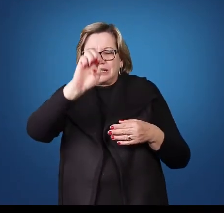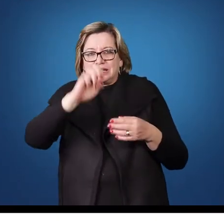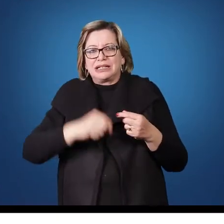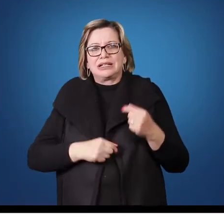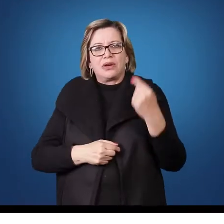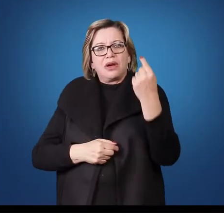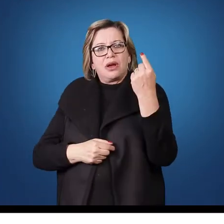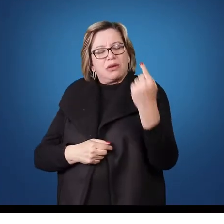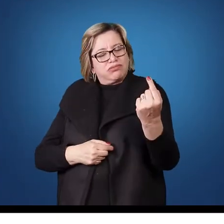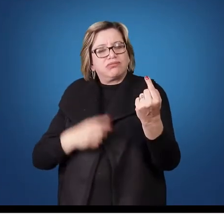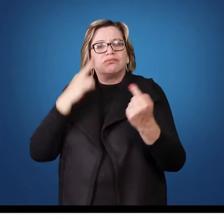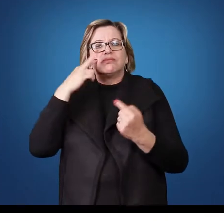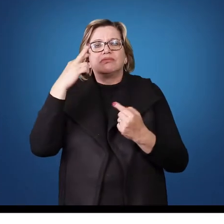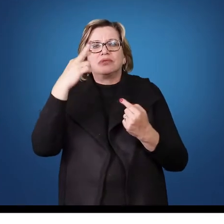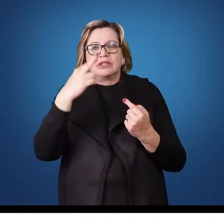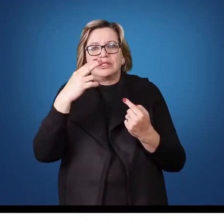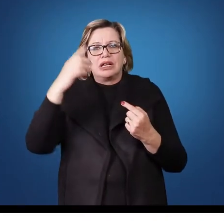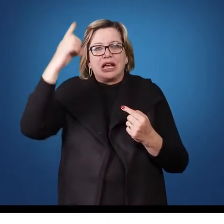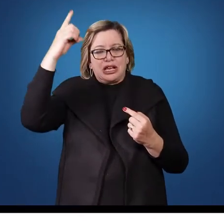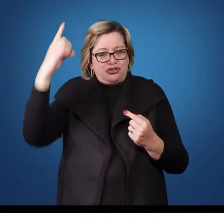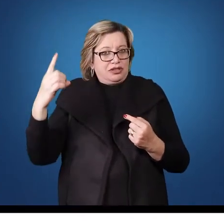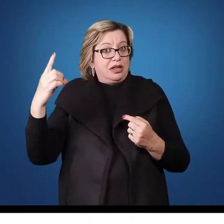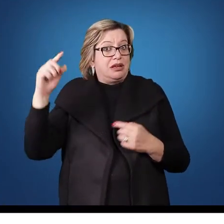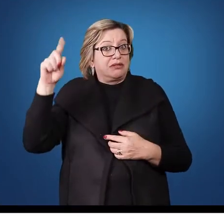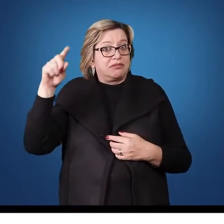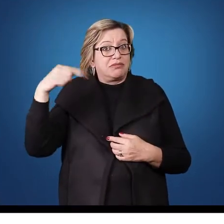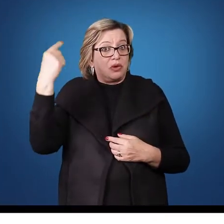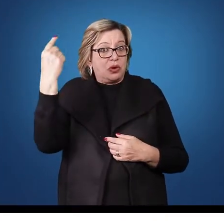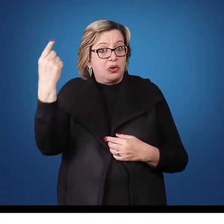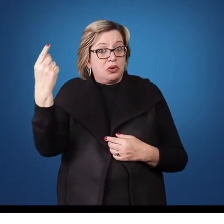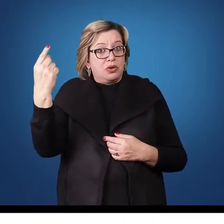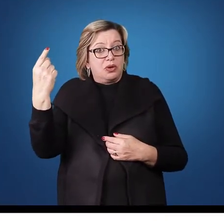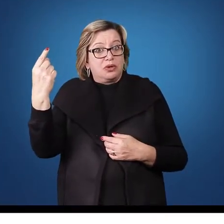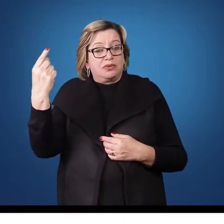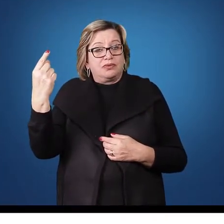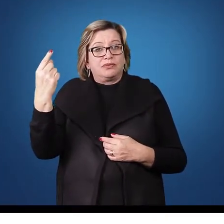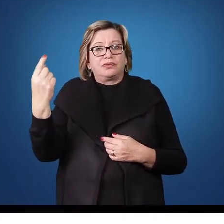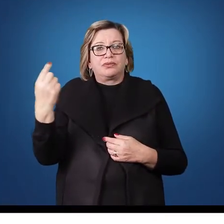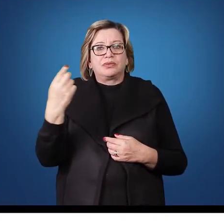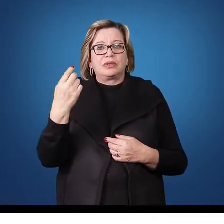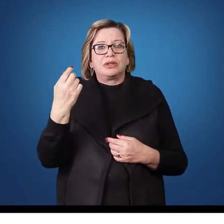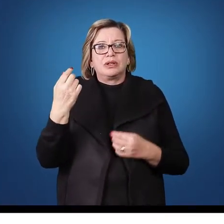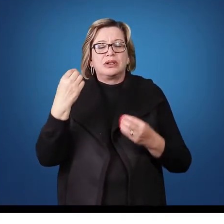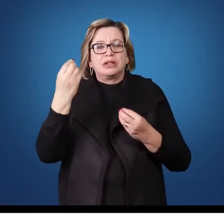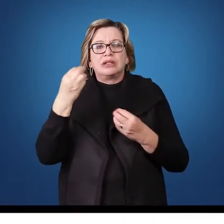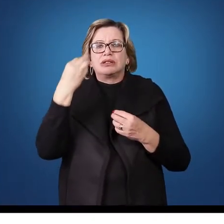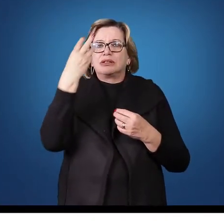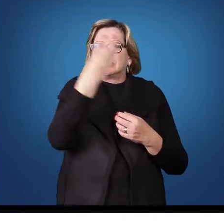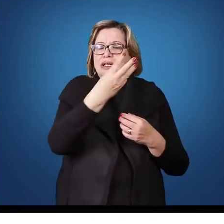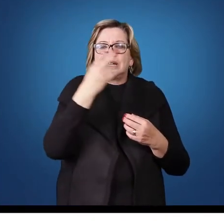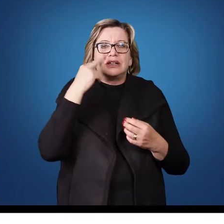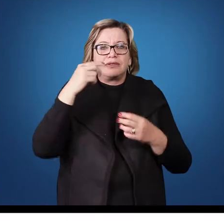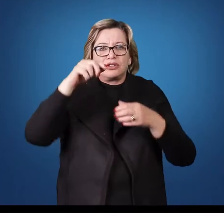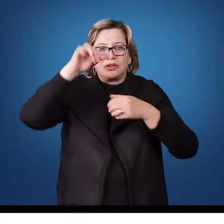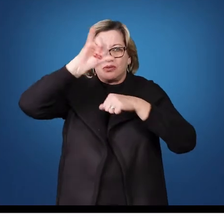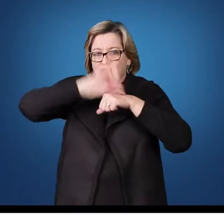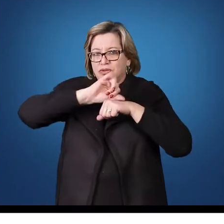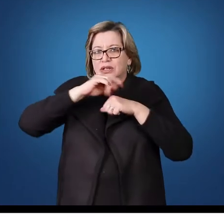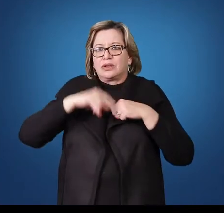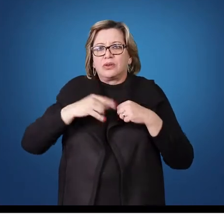1, que seria a direita da quadra, 2, que é logo à frente, a 3 no centro,